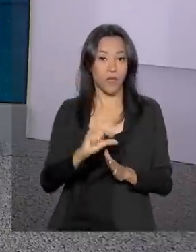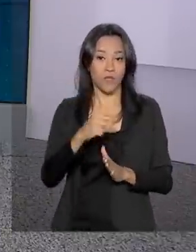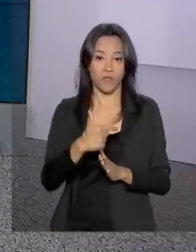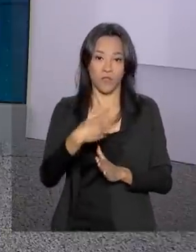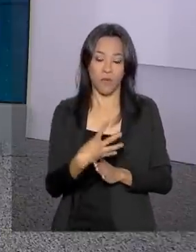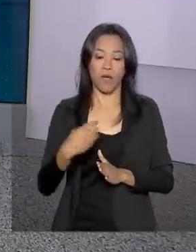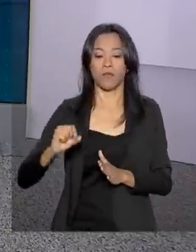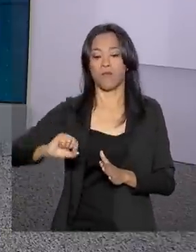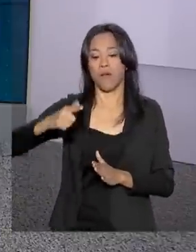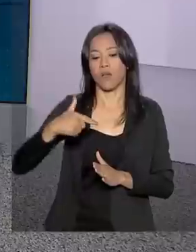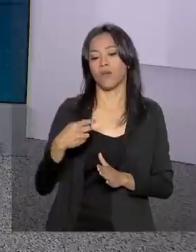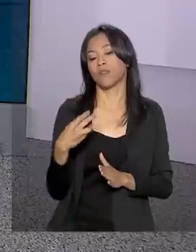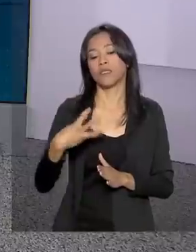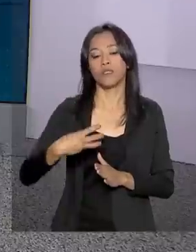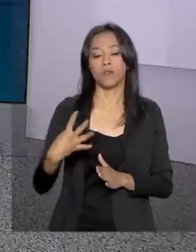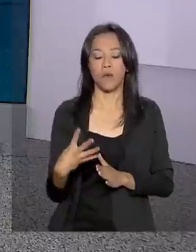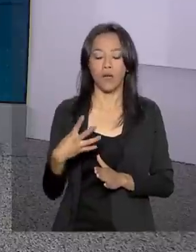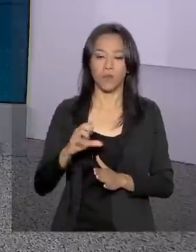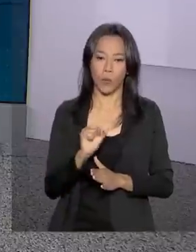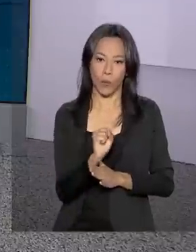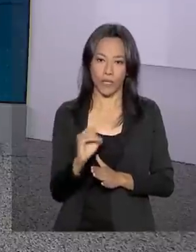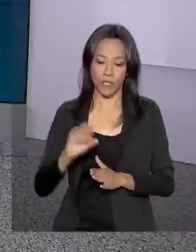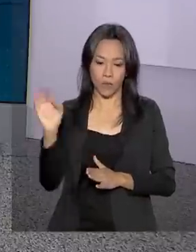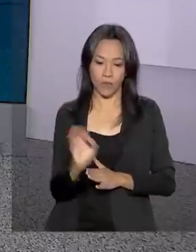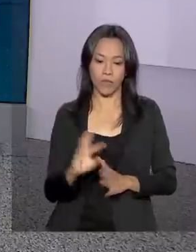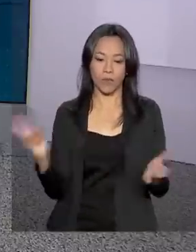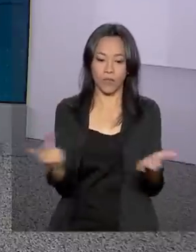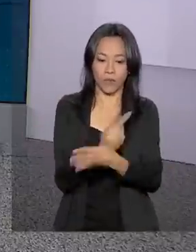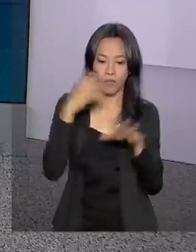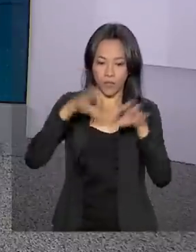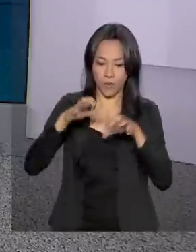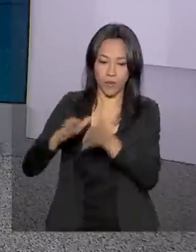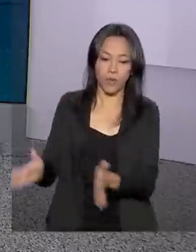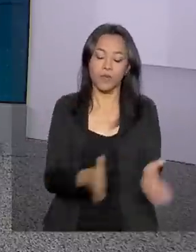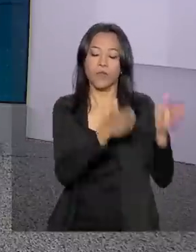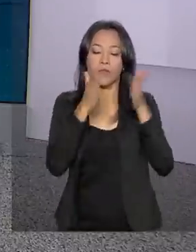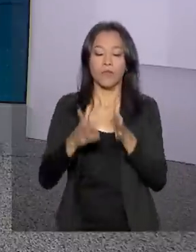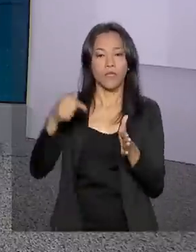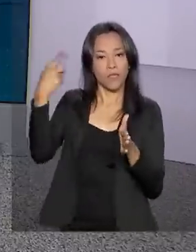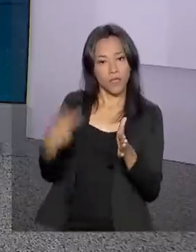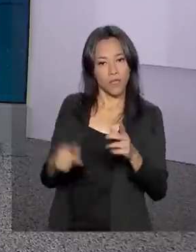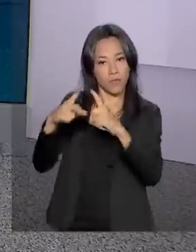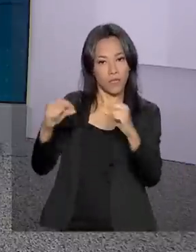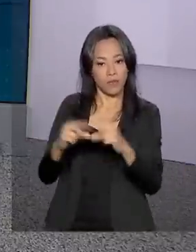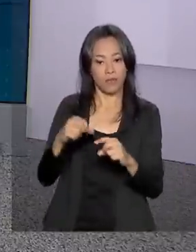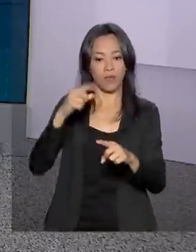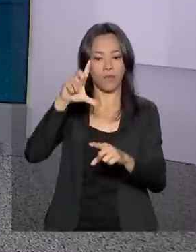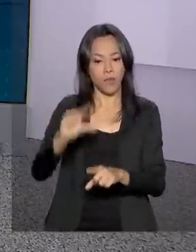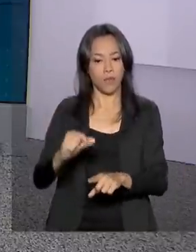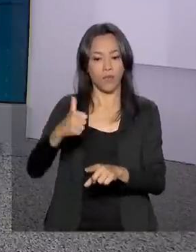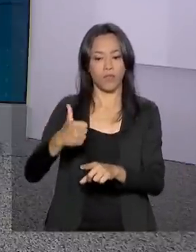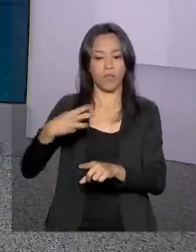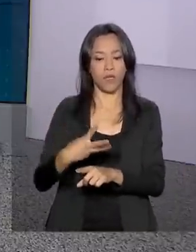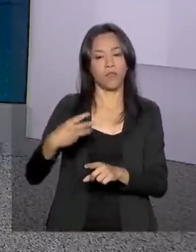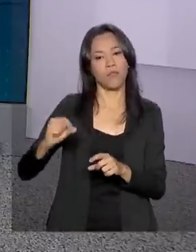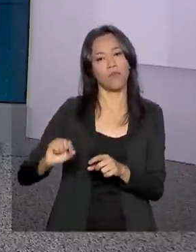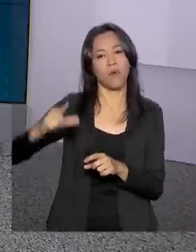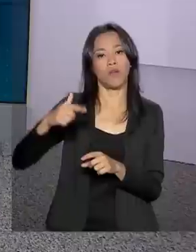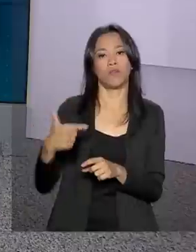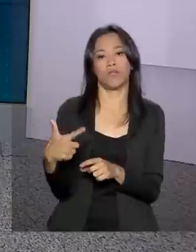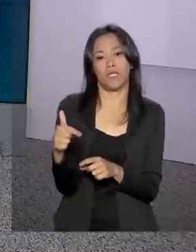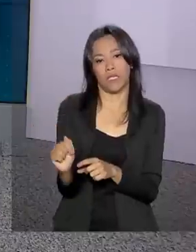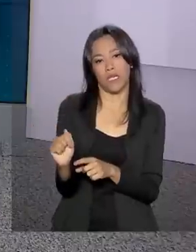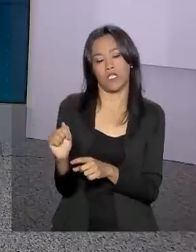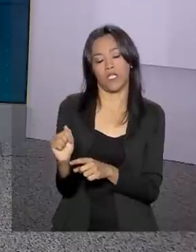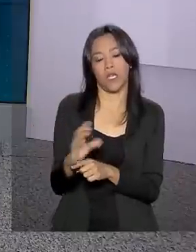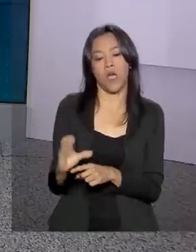máxima de 34 graus, 80% de possibilidade de chuva. E aqui em Brasília, mínima de 13, máxima de 27 graus, com